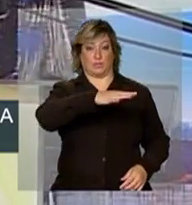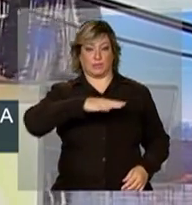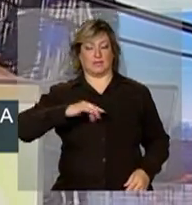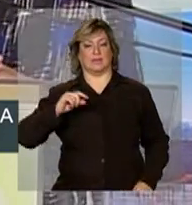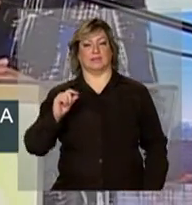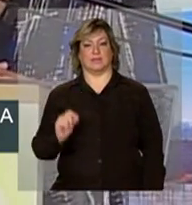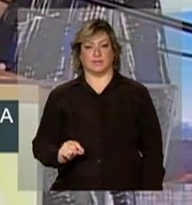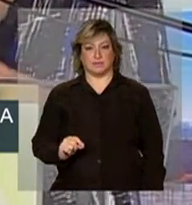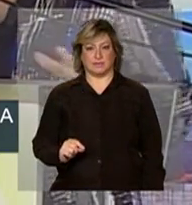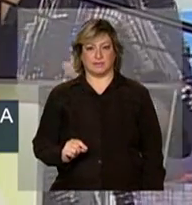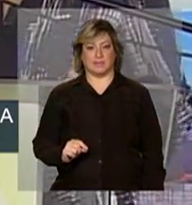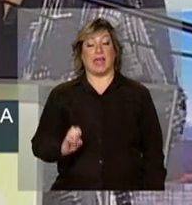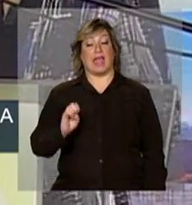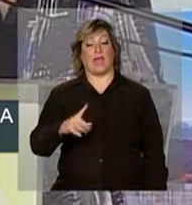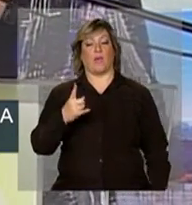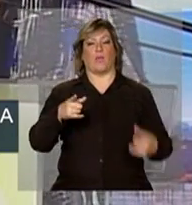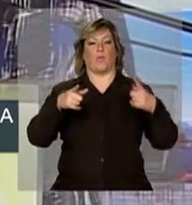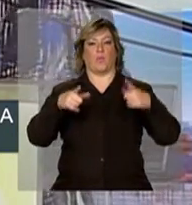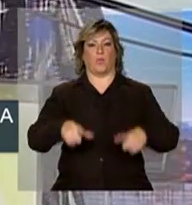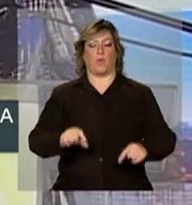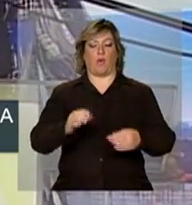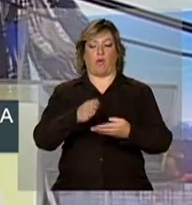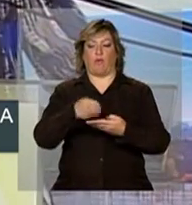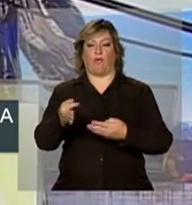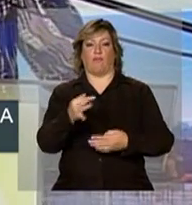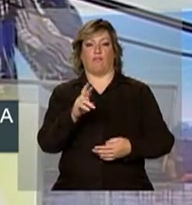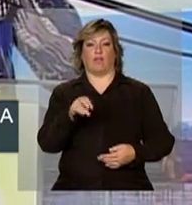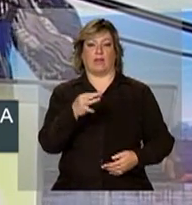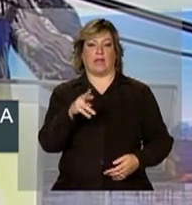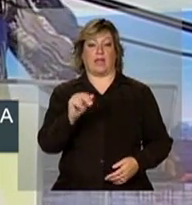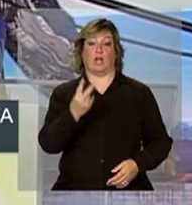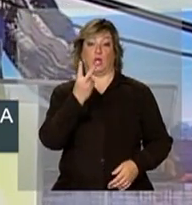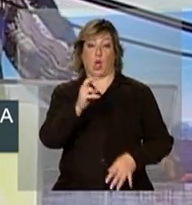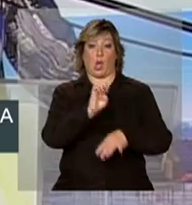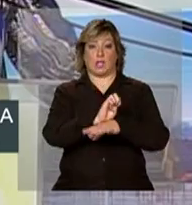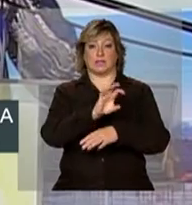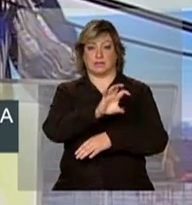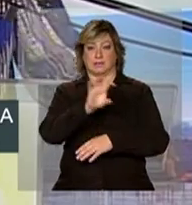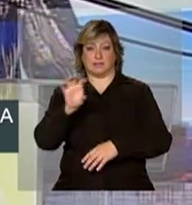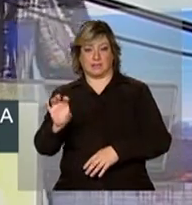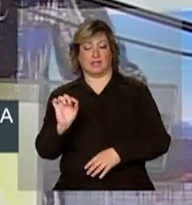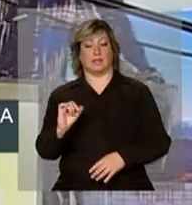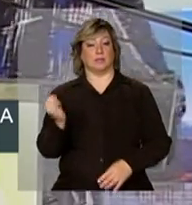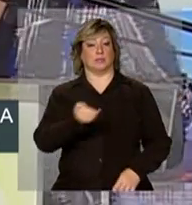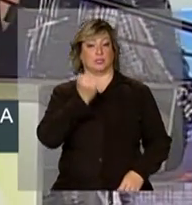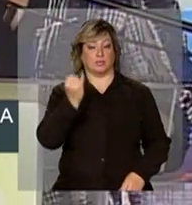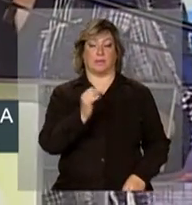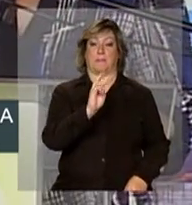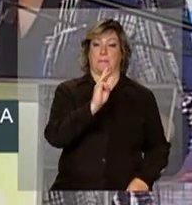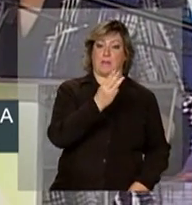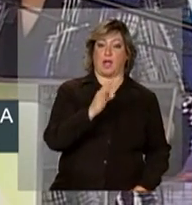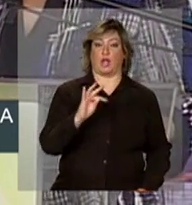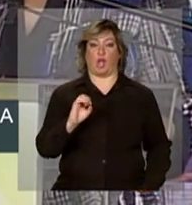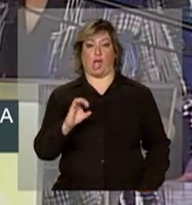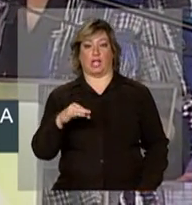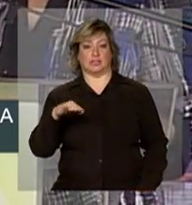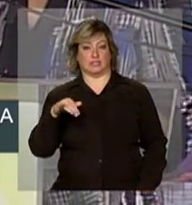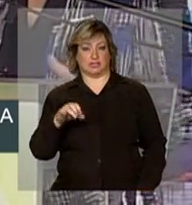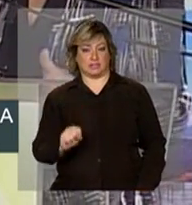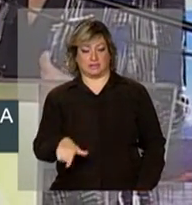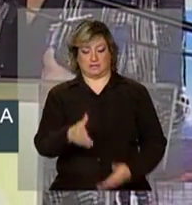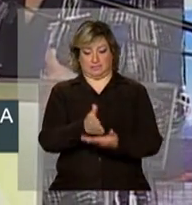que é uma região fronteiriça de dois estados importantes da Federação, Maranhão e o Tocantino.